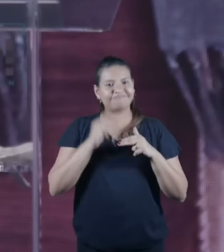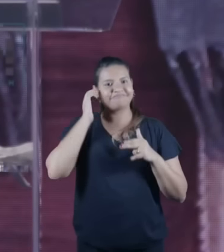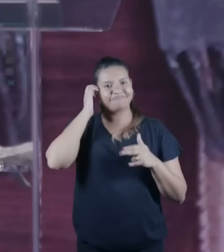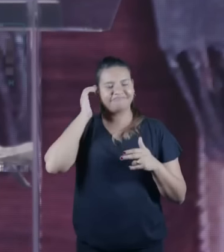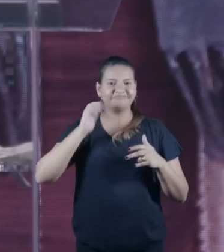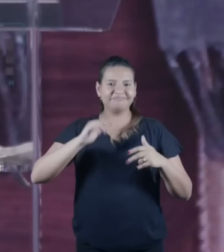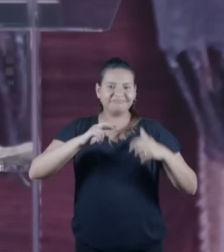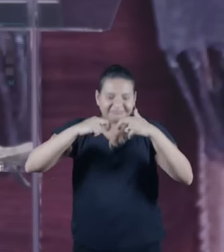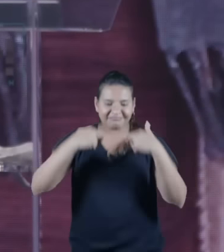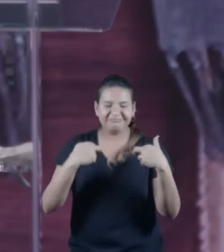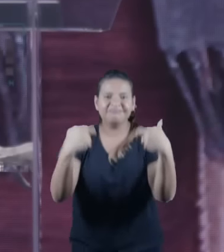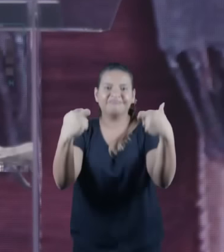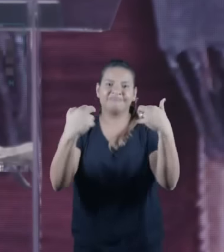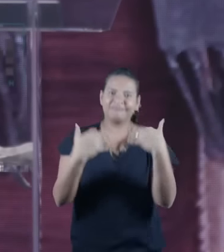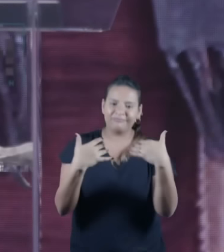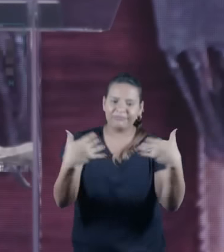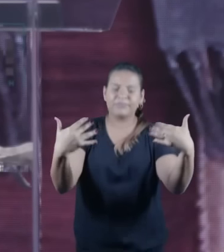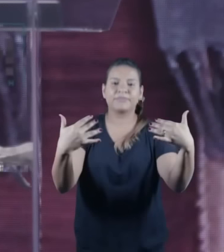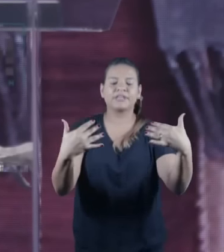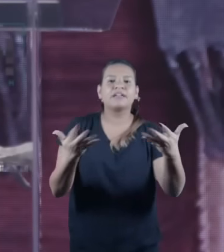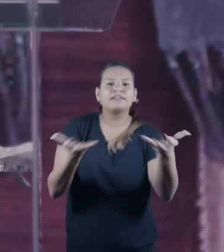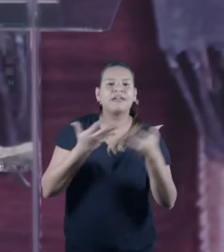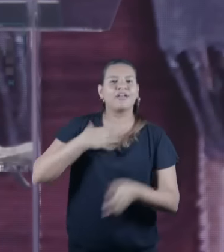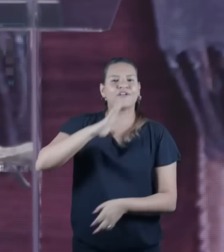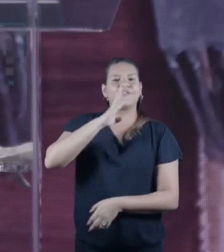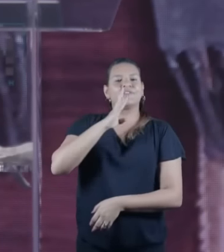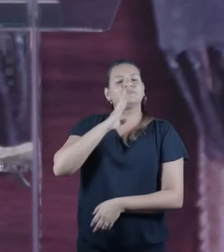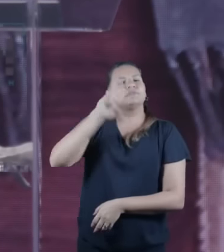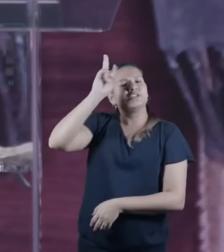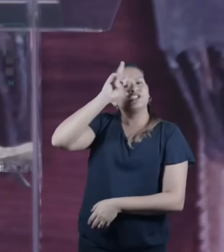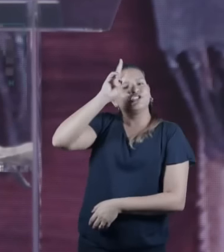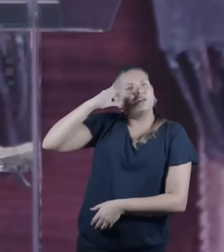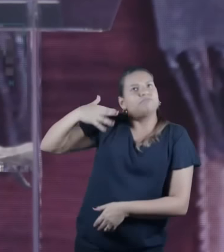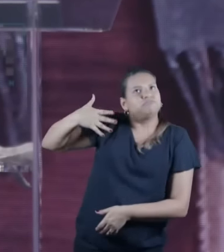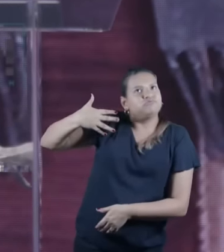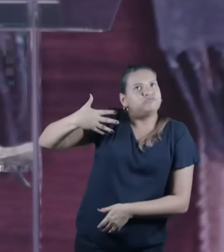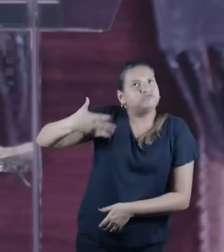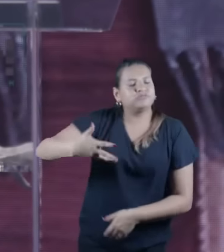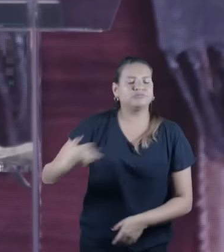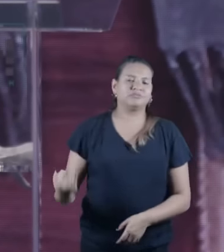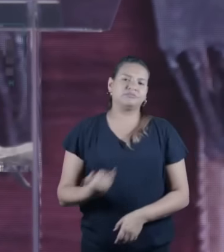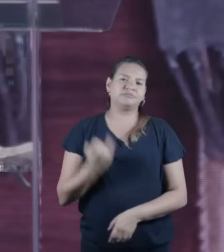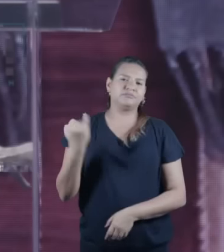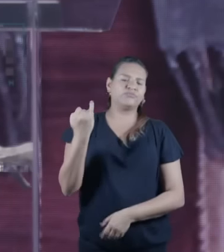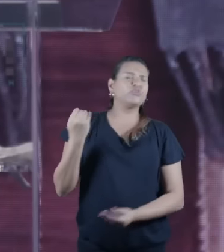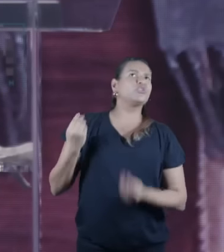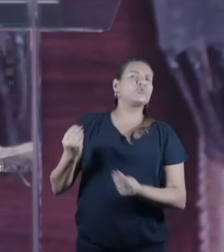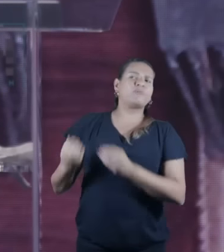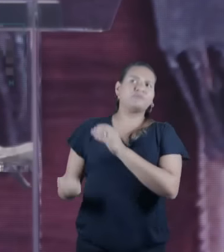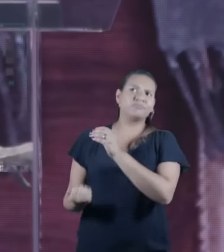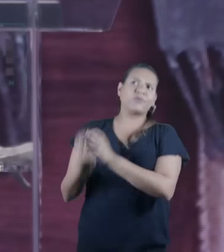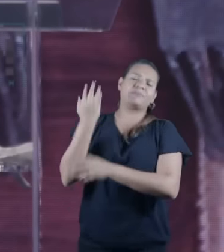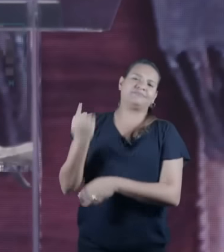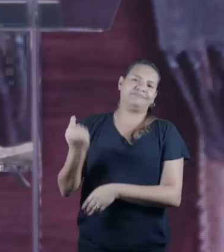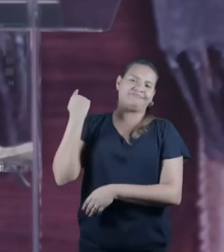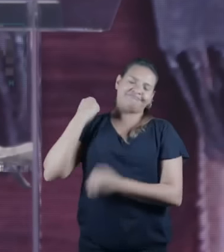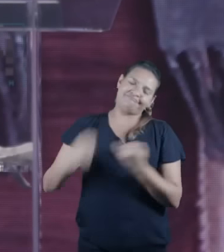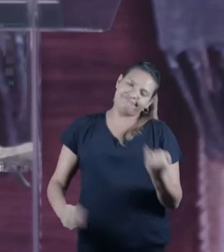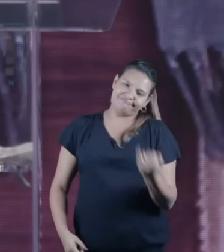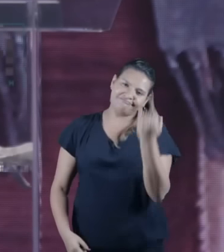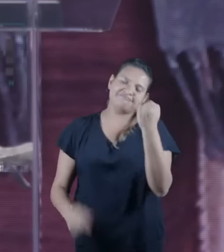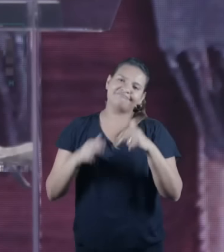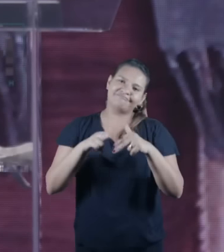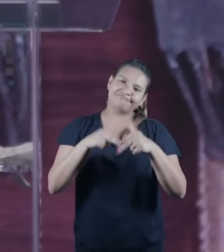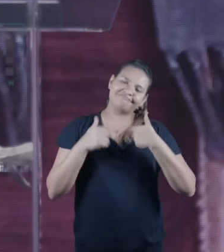sentadas e ouvindo e querendo ouvir toda a história desde as suas raízes eu acho muito, muito importante e por isso eu quero agradecer de todo o coração